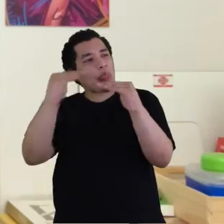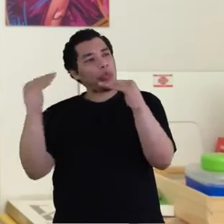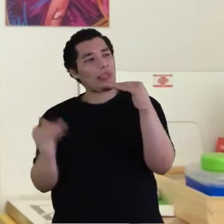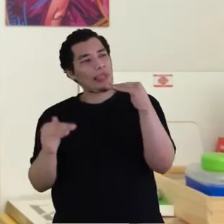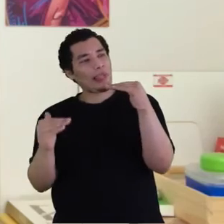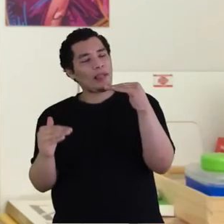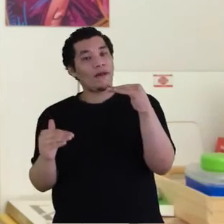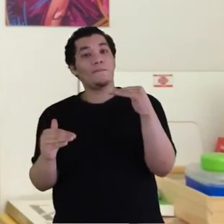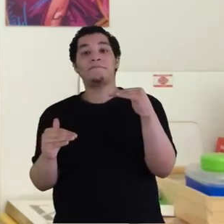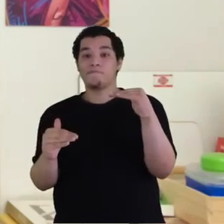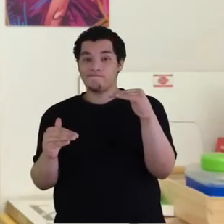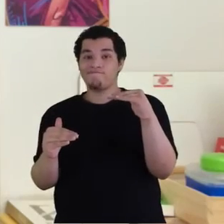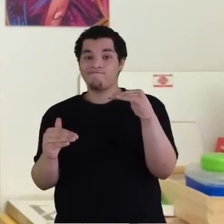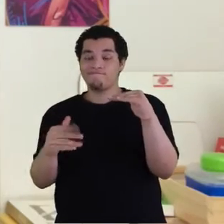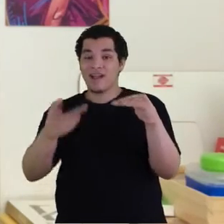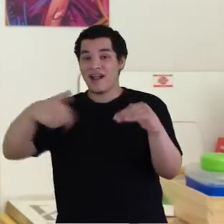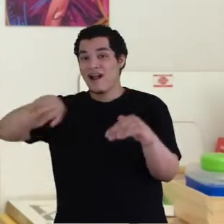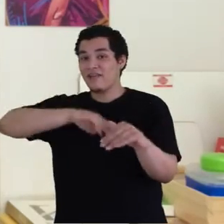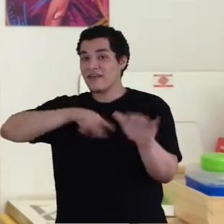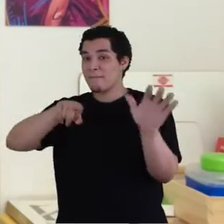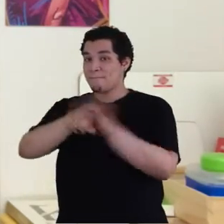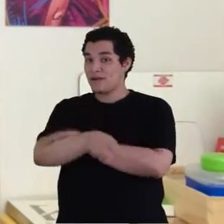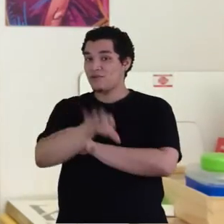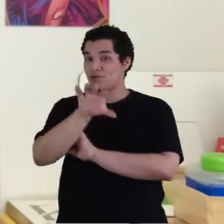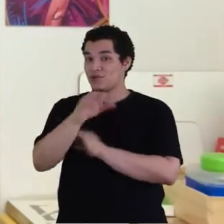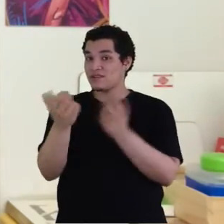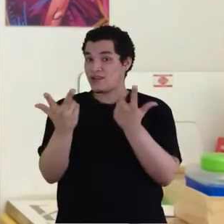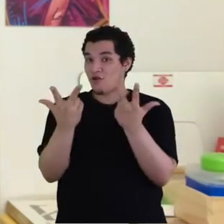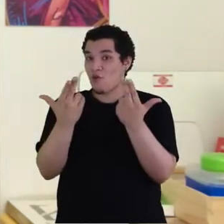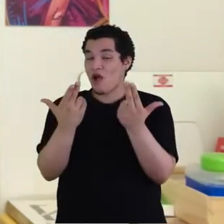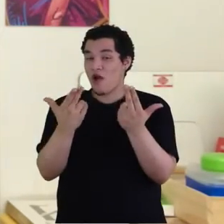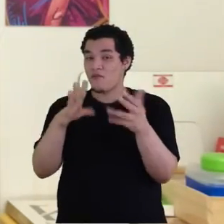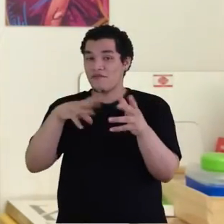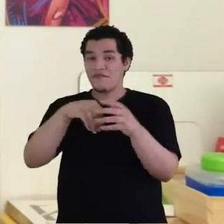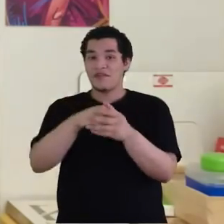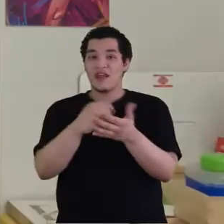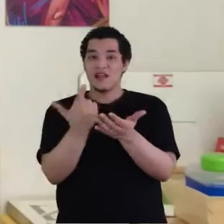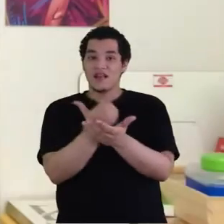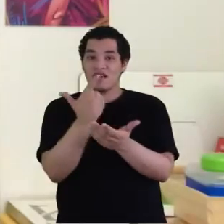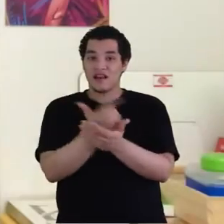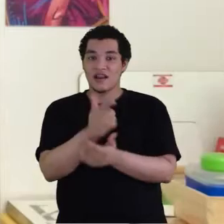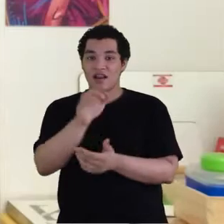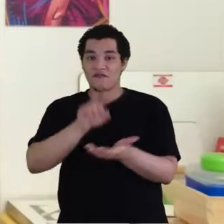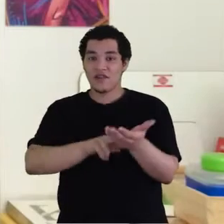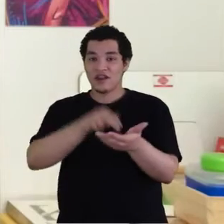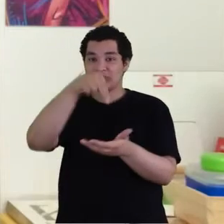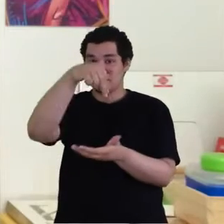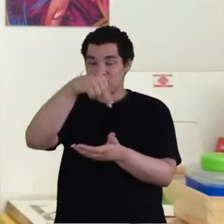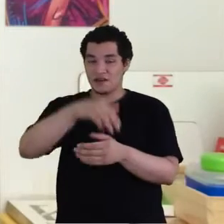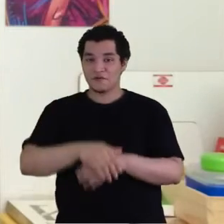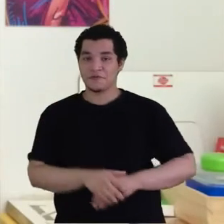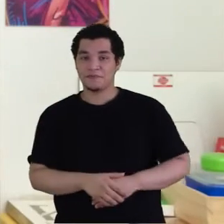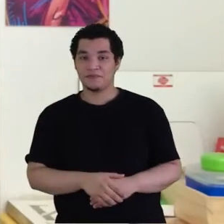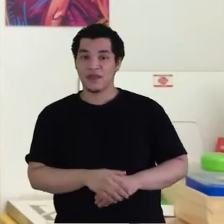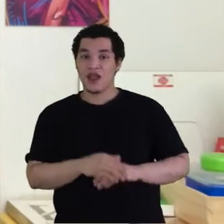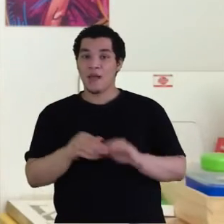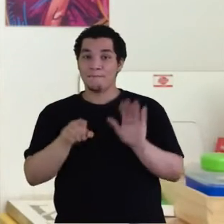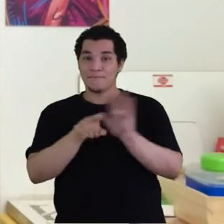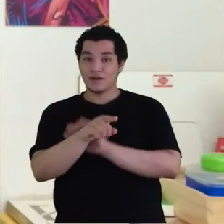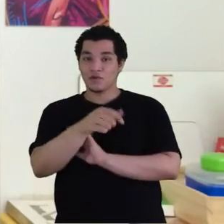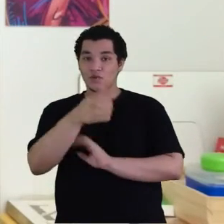E essa foi uma pergunta feita por Kardec no livro dos Espíritos, questão 818.